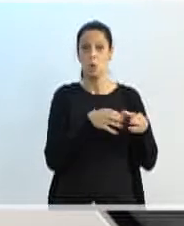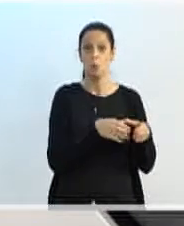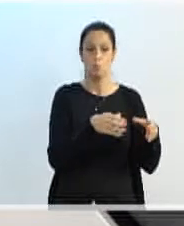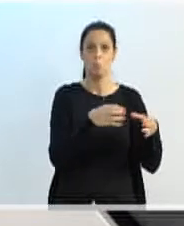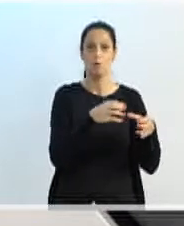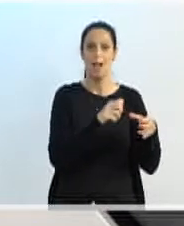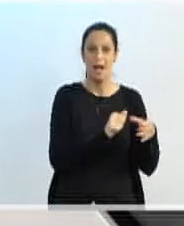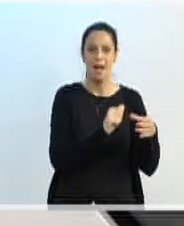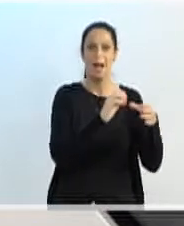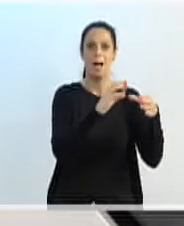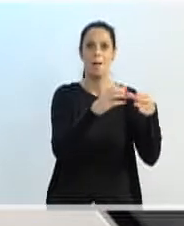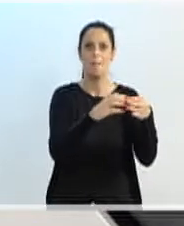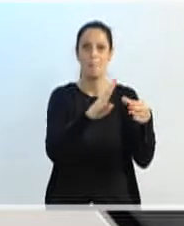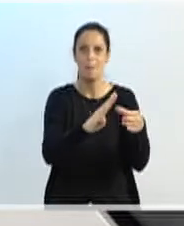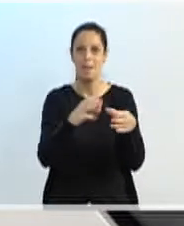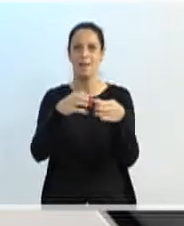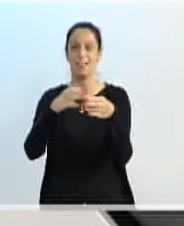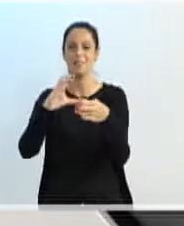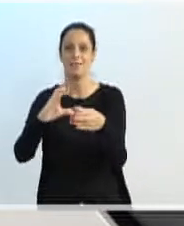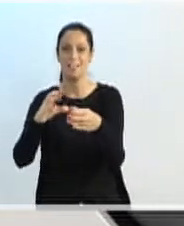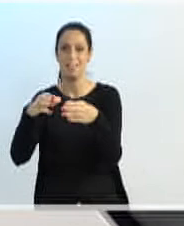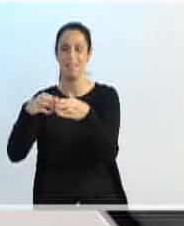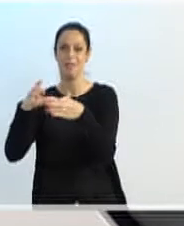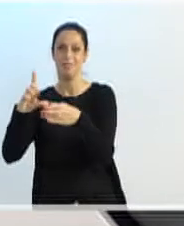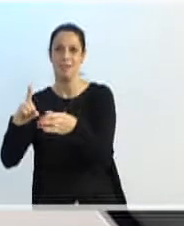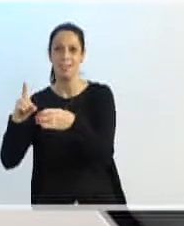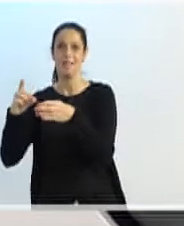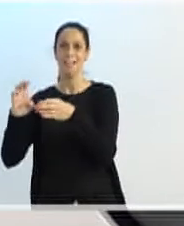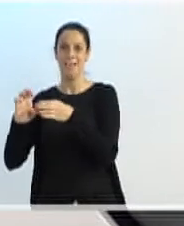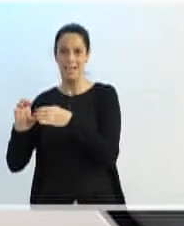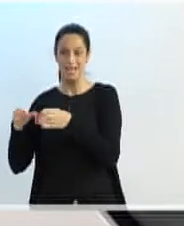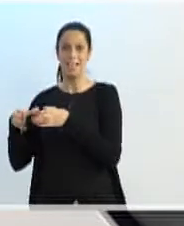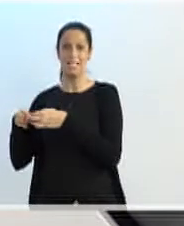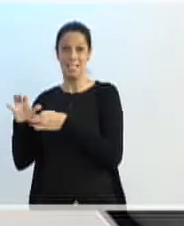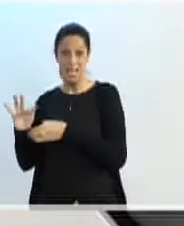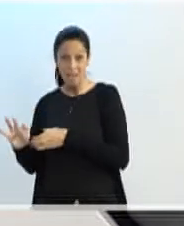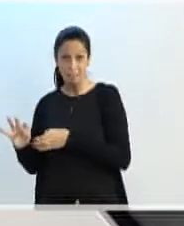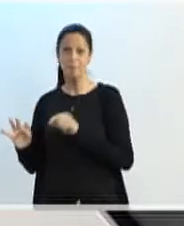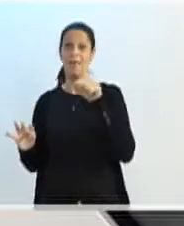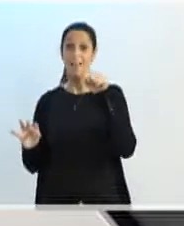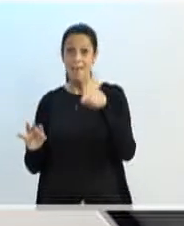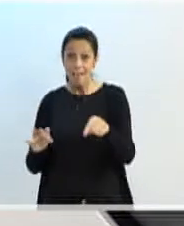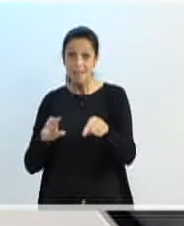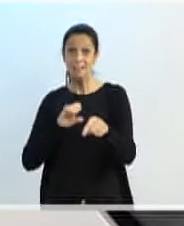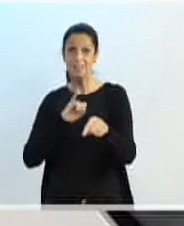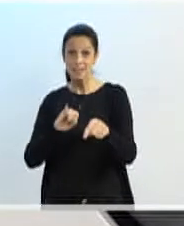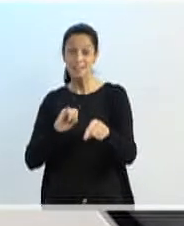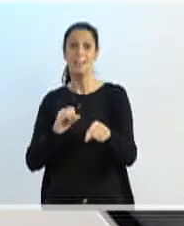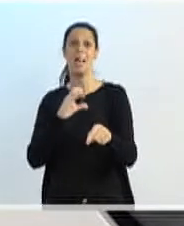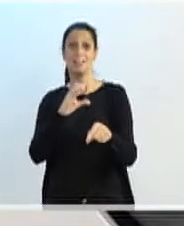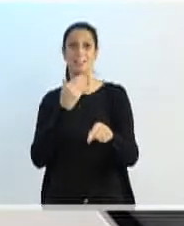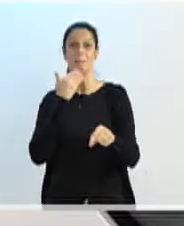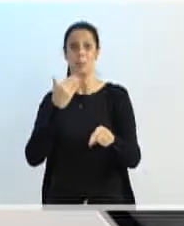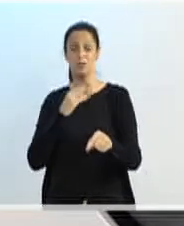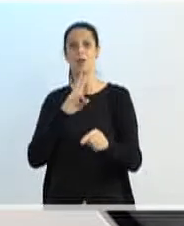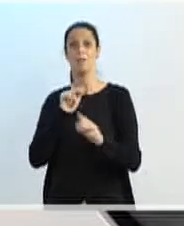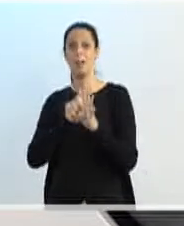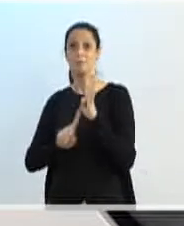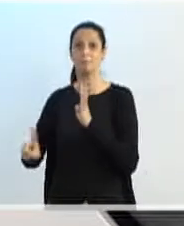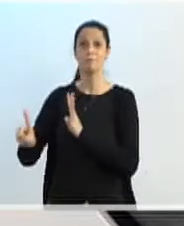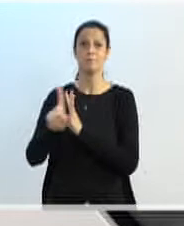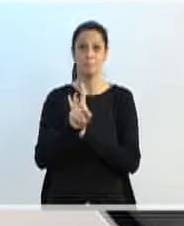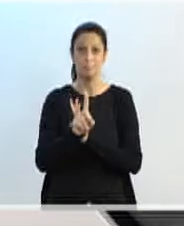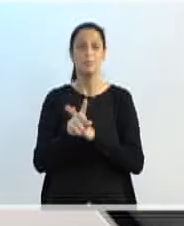a intenção, essa criança que se enquadrou no grupo C, ela aparecerá na frente. E quando a família faz a